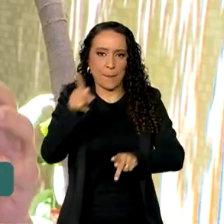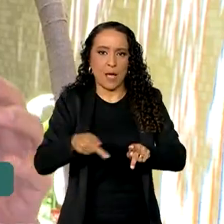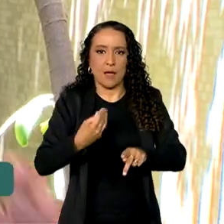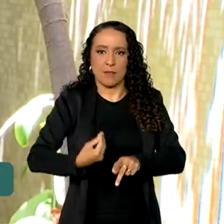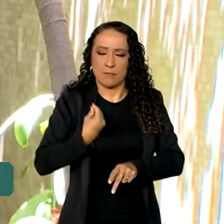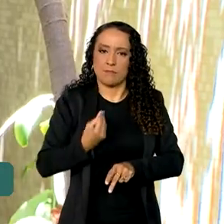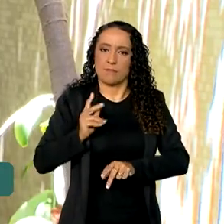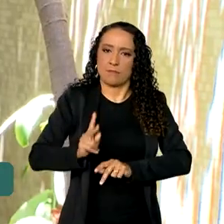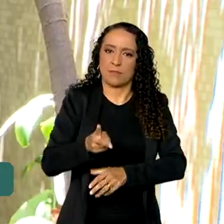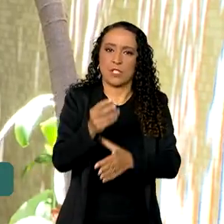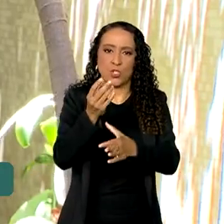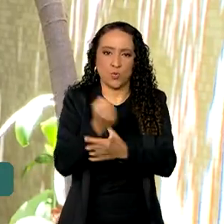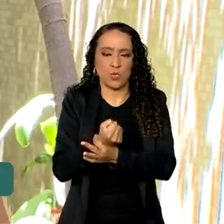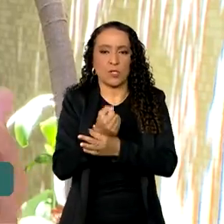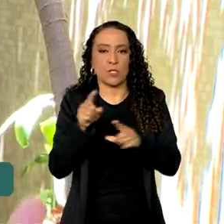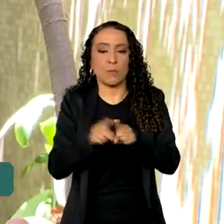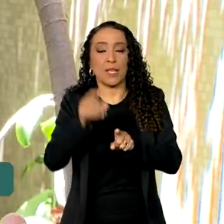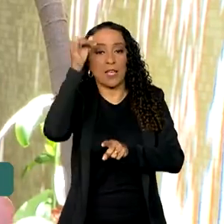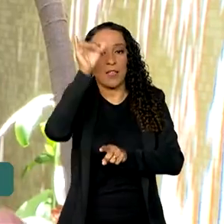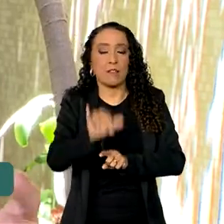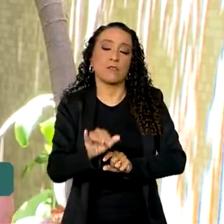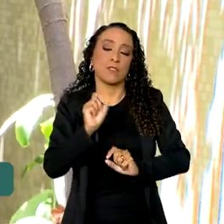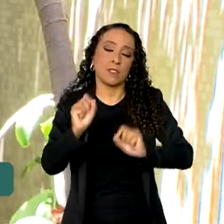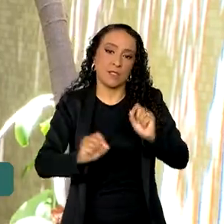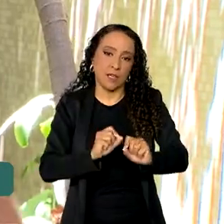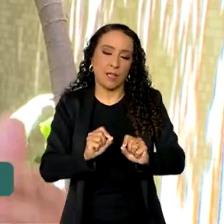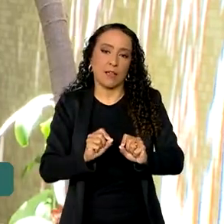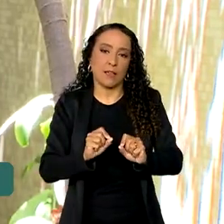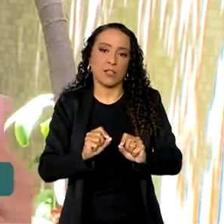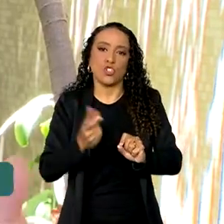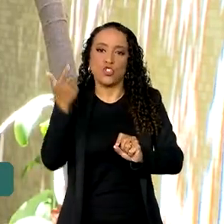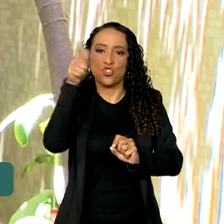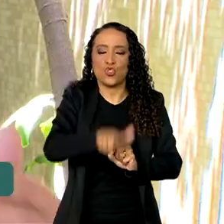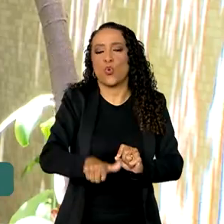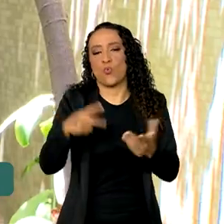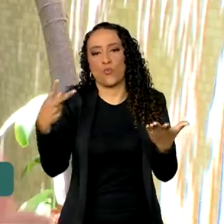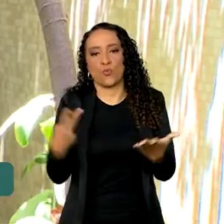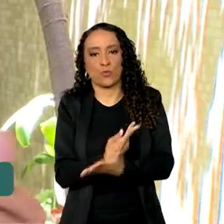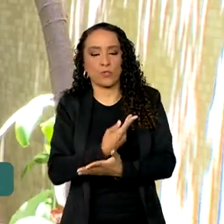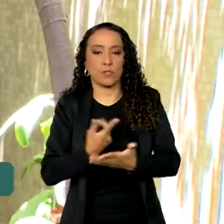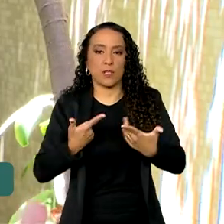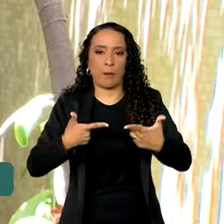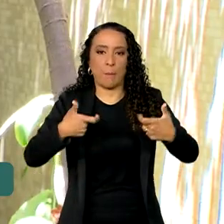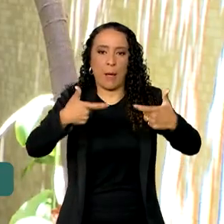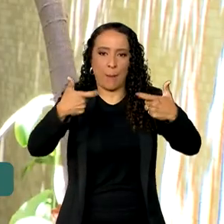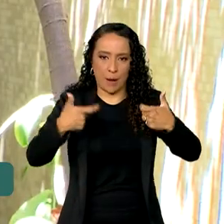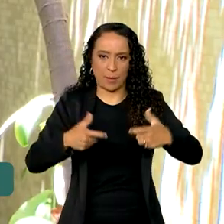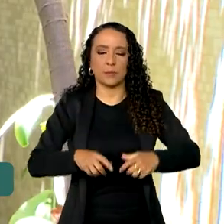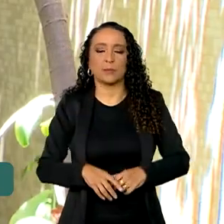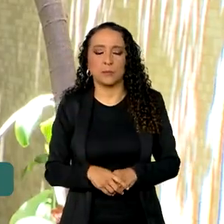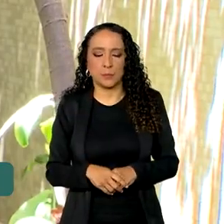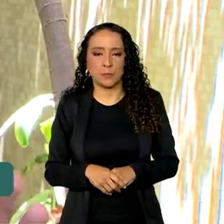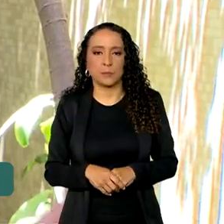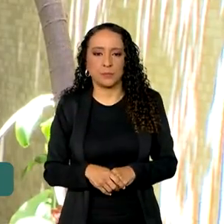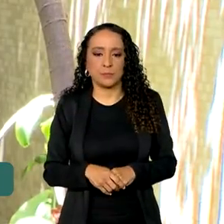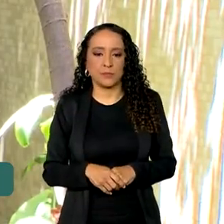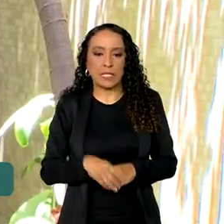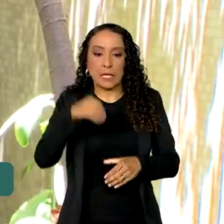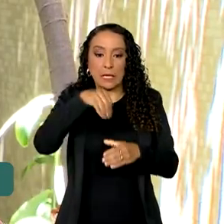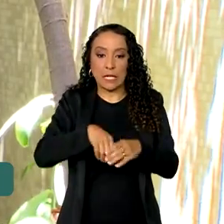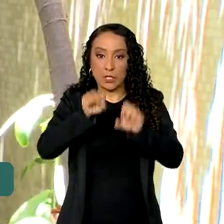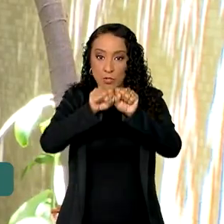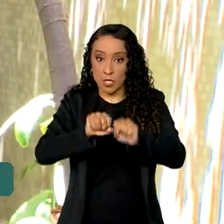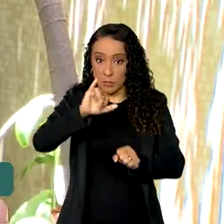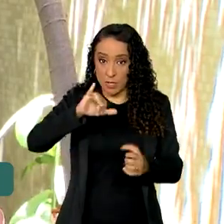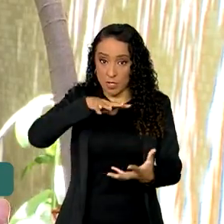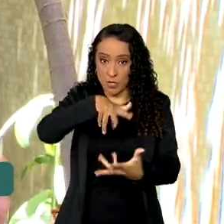preservação da segurança e que evitasse a reincidência dos conflitos armados dentro do sistema